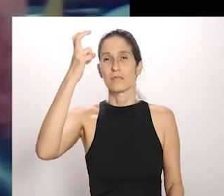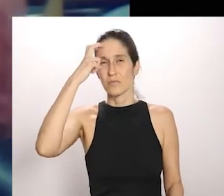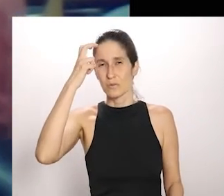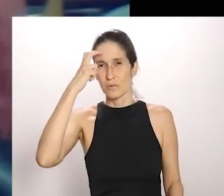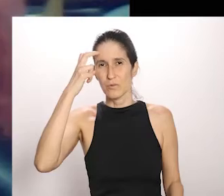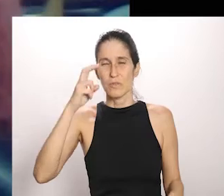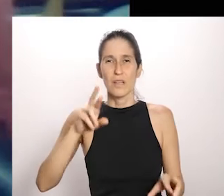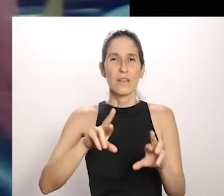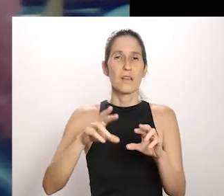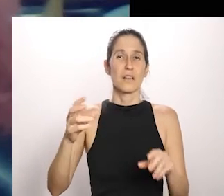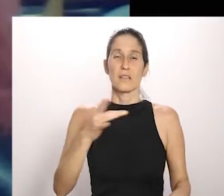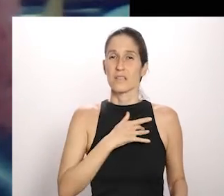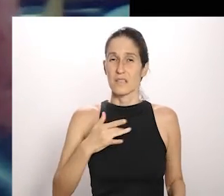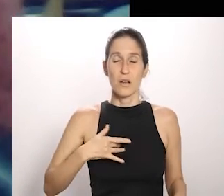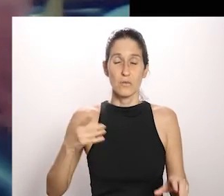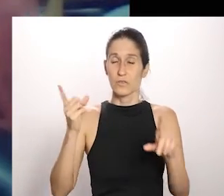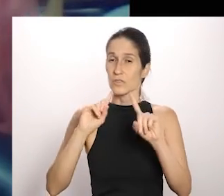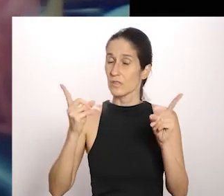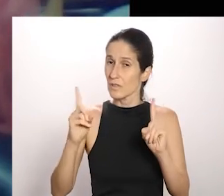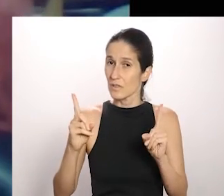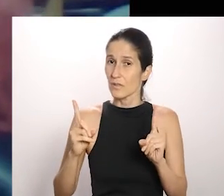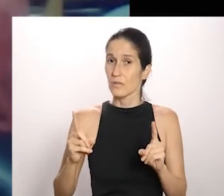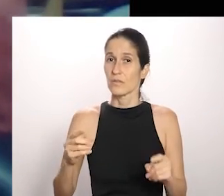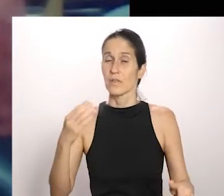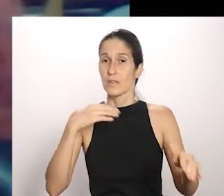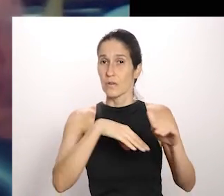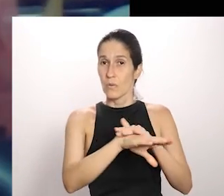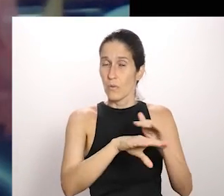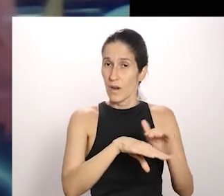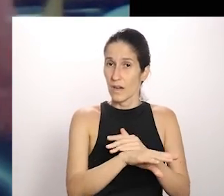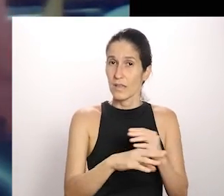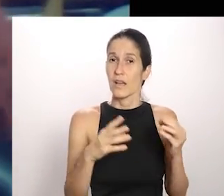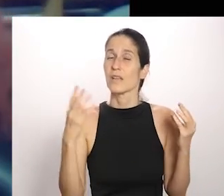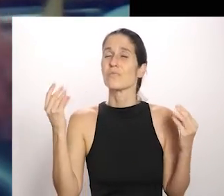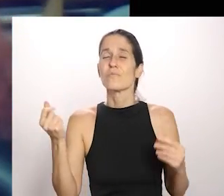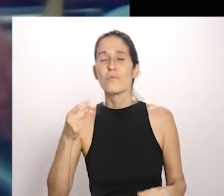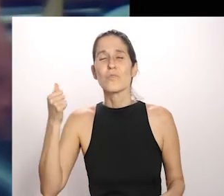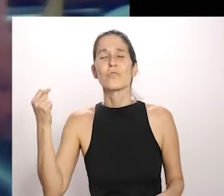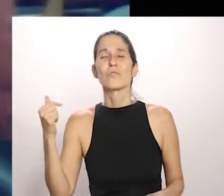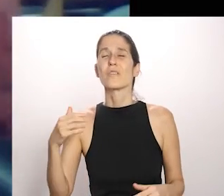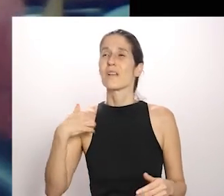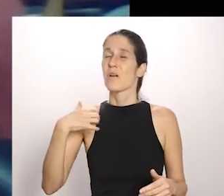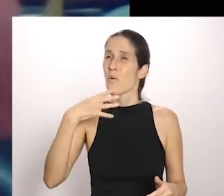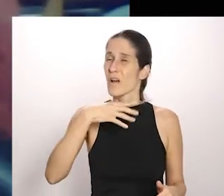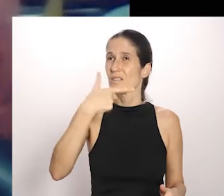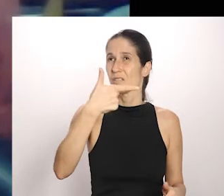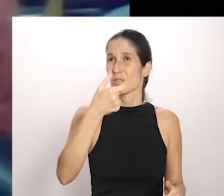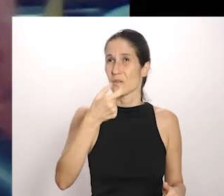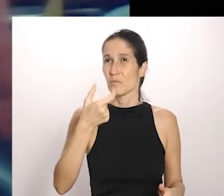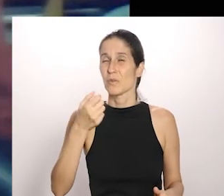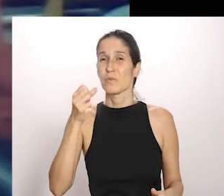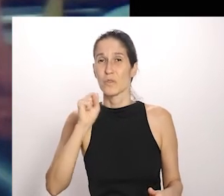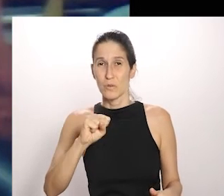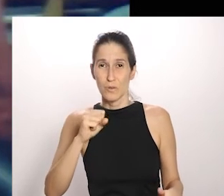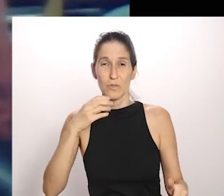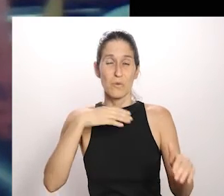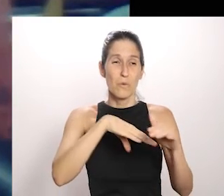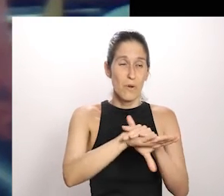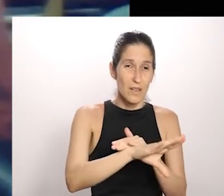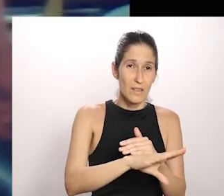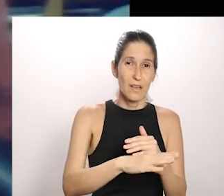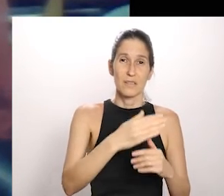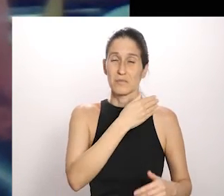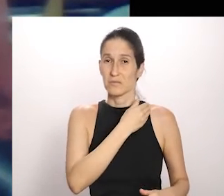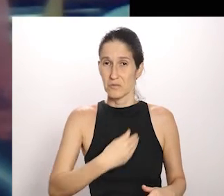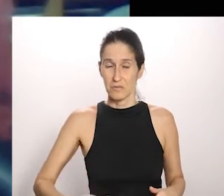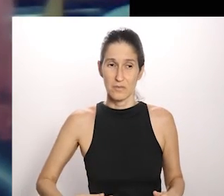quantos anos, desde 2008, se não me engano, estava lá retido, então ele não está atrapalhando nenhuma outra área, era um dinheiro